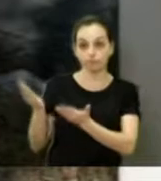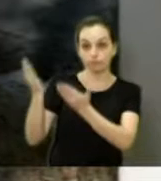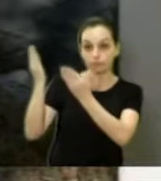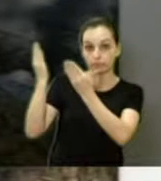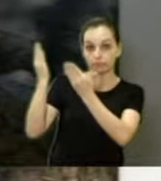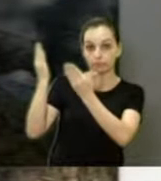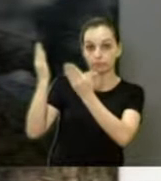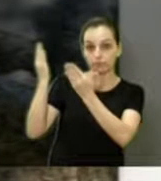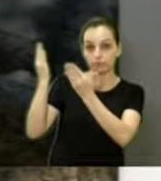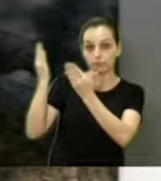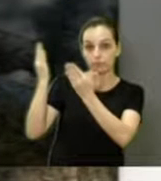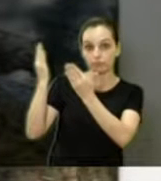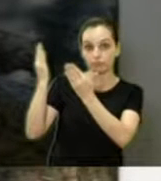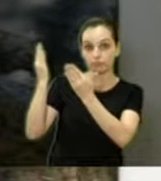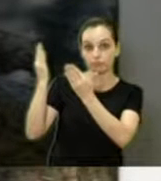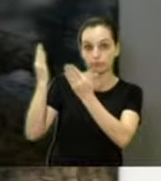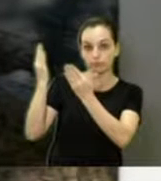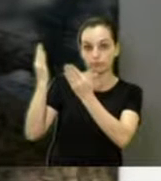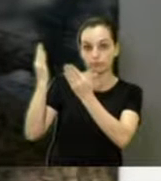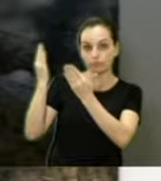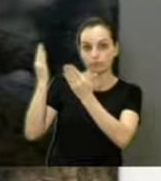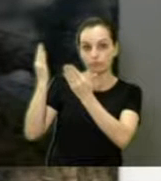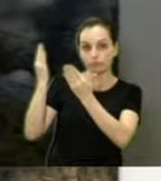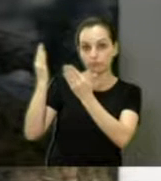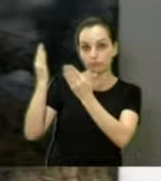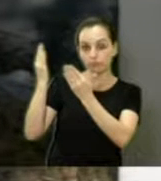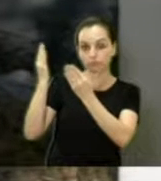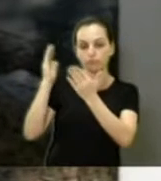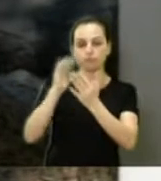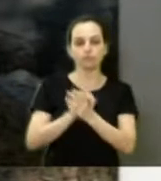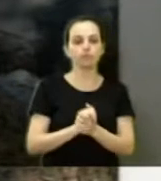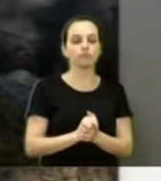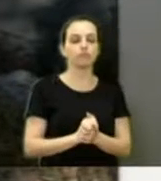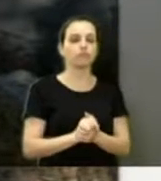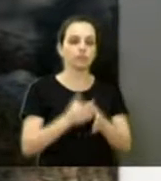O cara teve, em começo, de pegar uns tijolos,